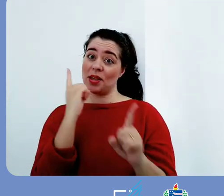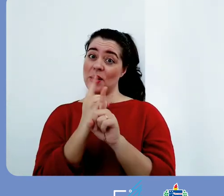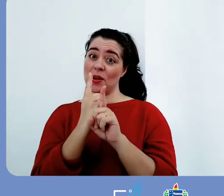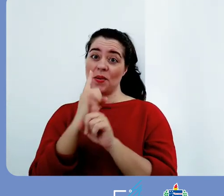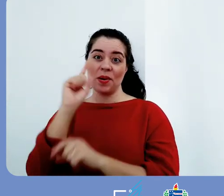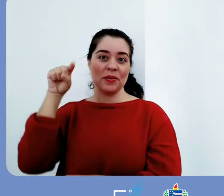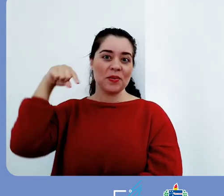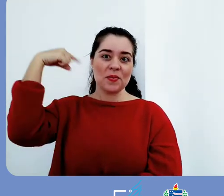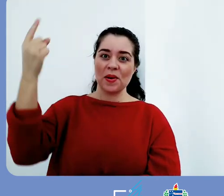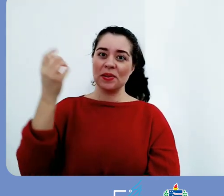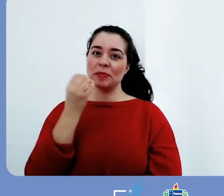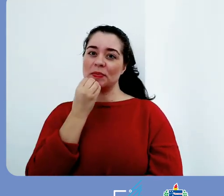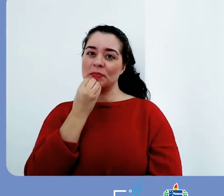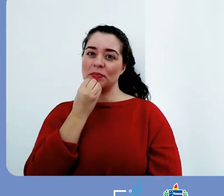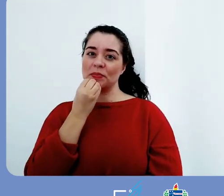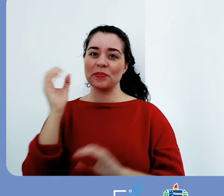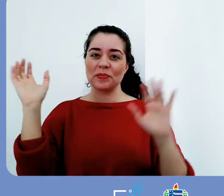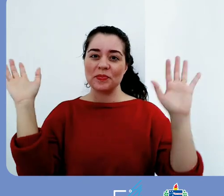Tchau, pessoal!